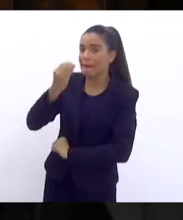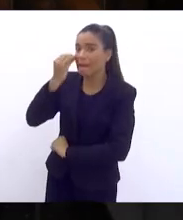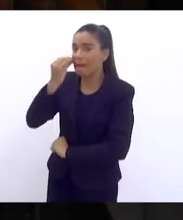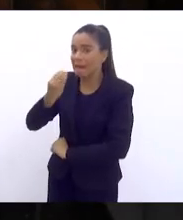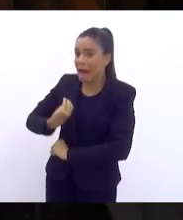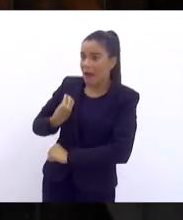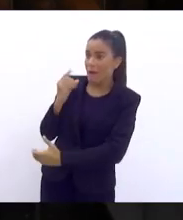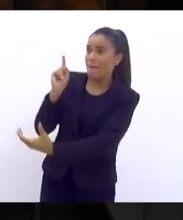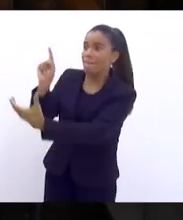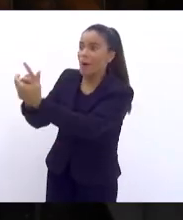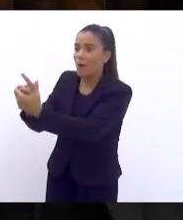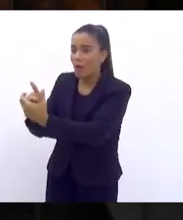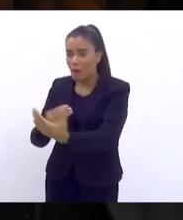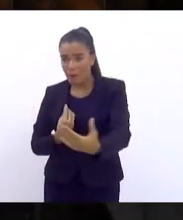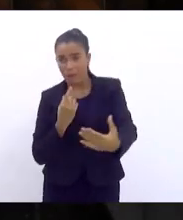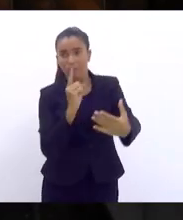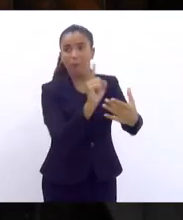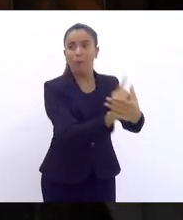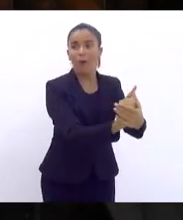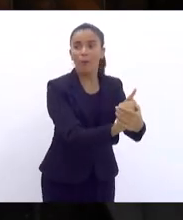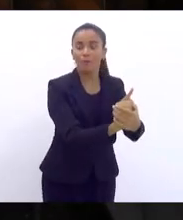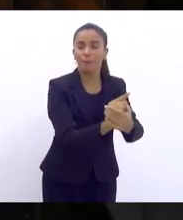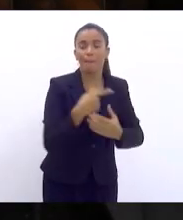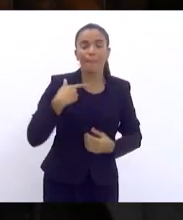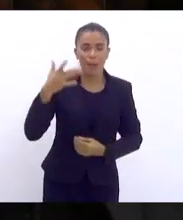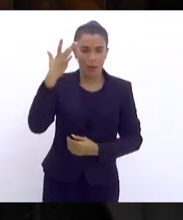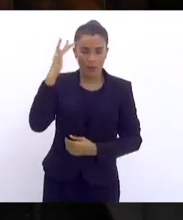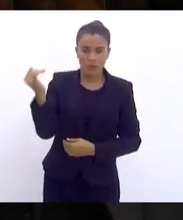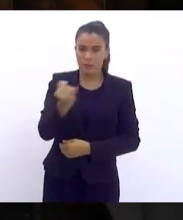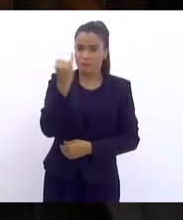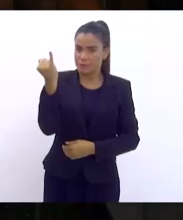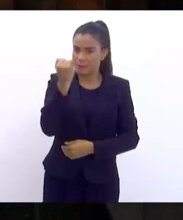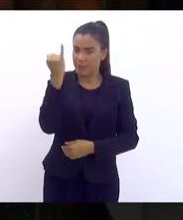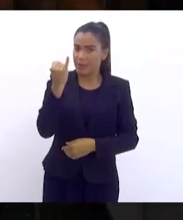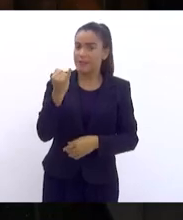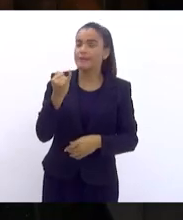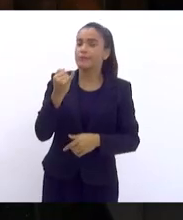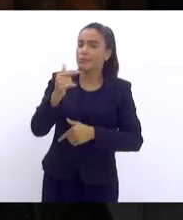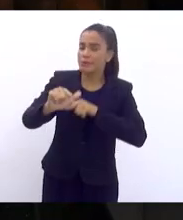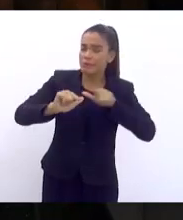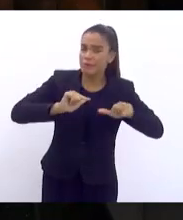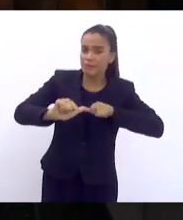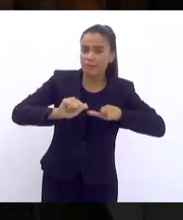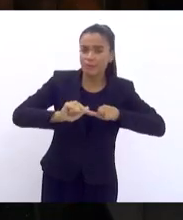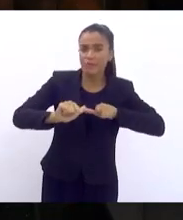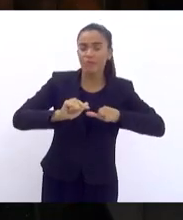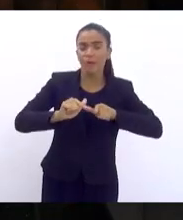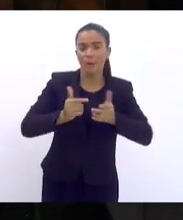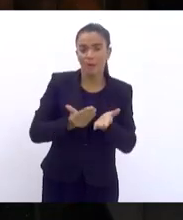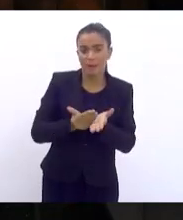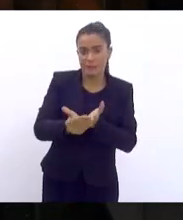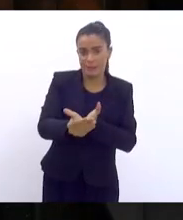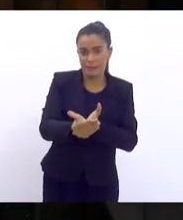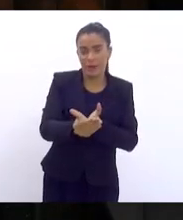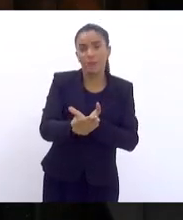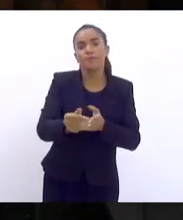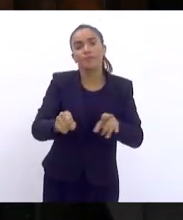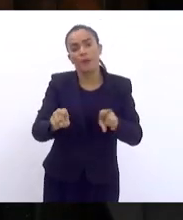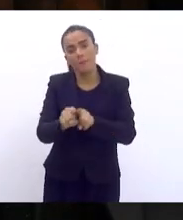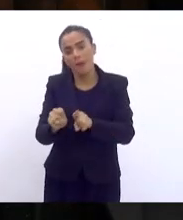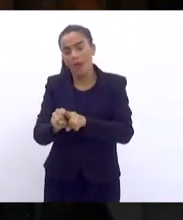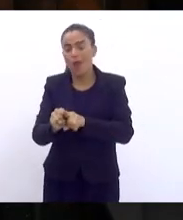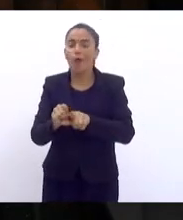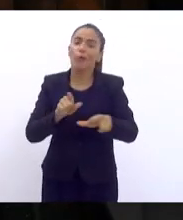mais relevantes. Porque acho relevante tanto o expediente inicial quanto o